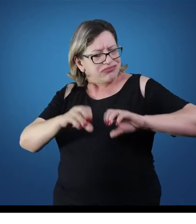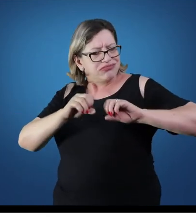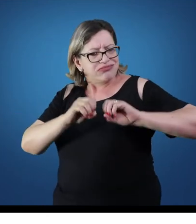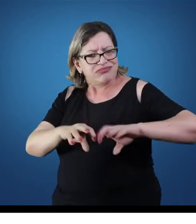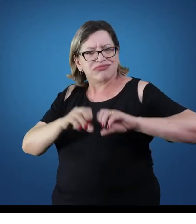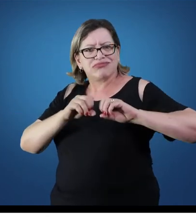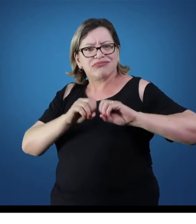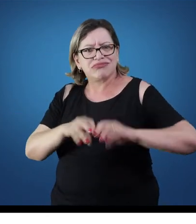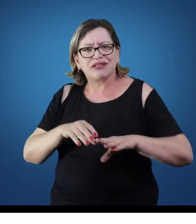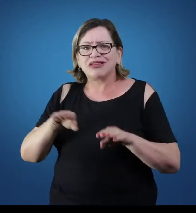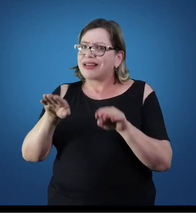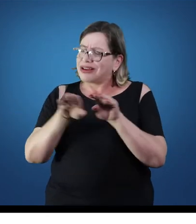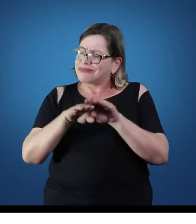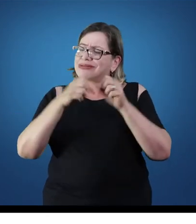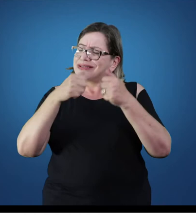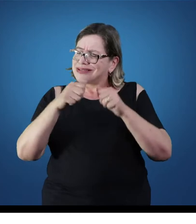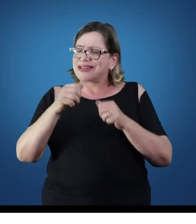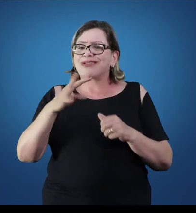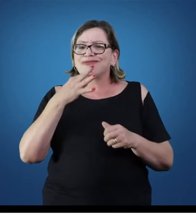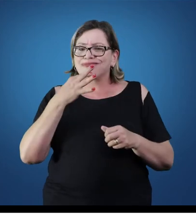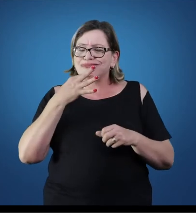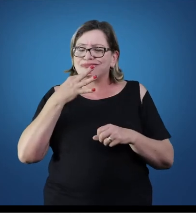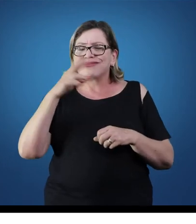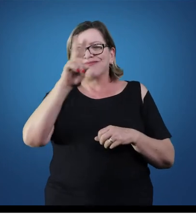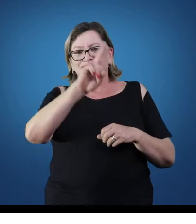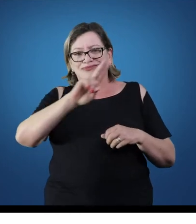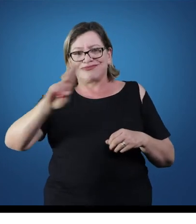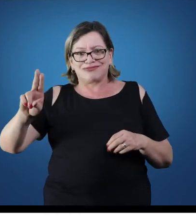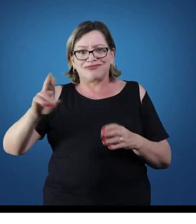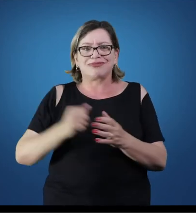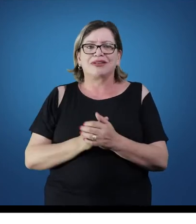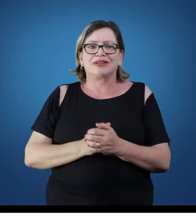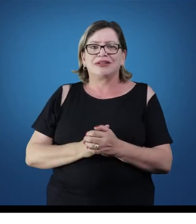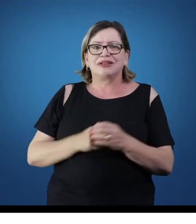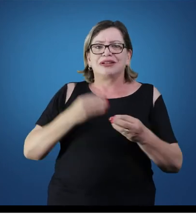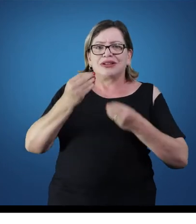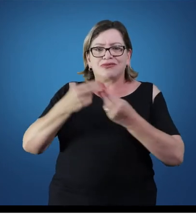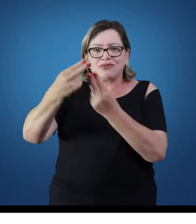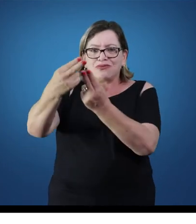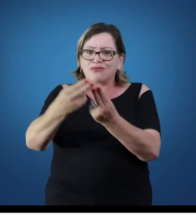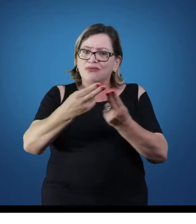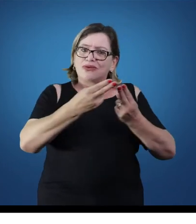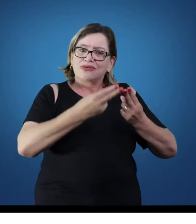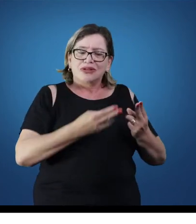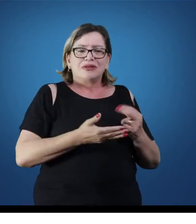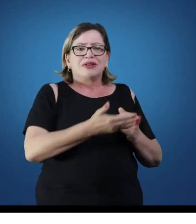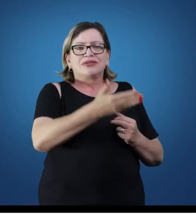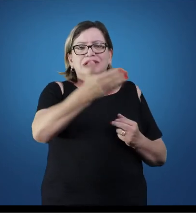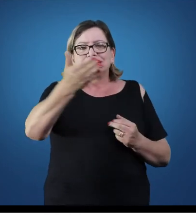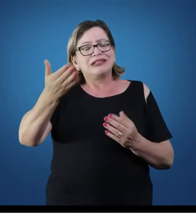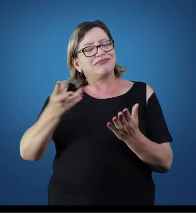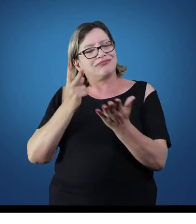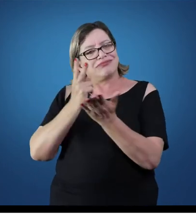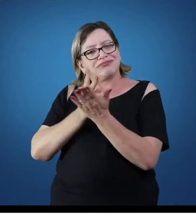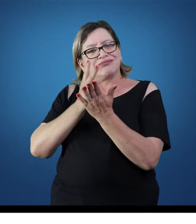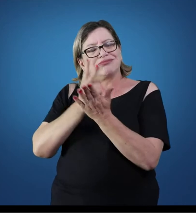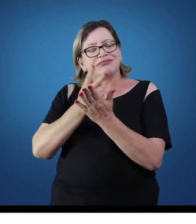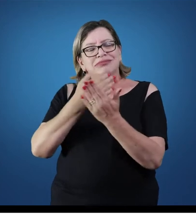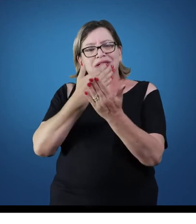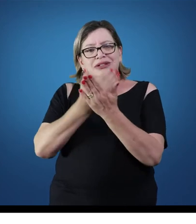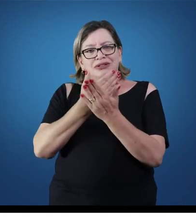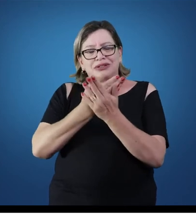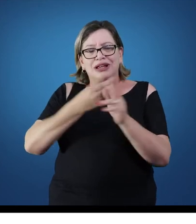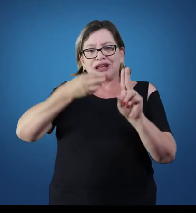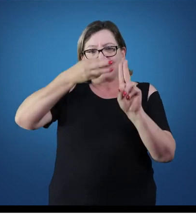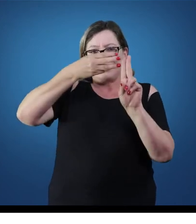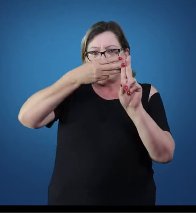dinamizando atividades físicas lá na escola. Então fica aí o convite para vocês continuarem estudando aí essas unidades 3 e